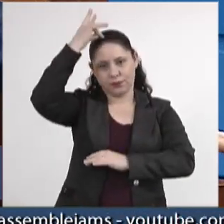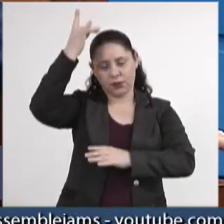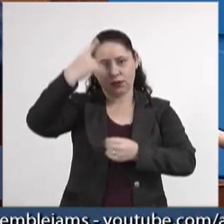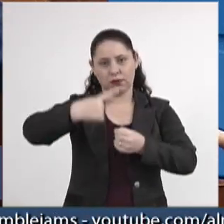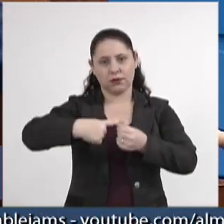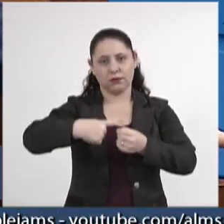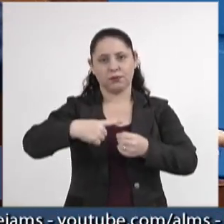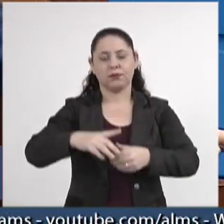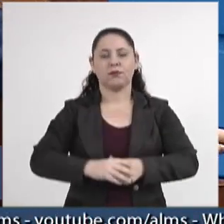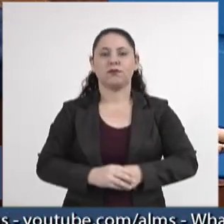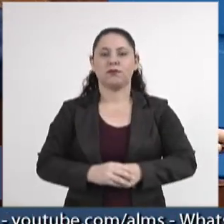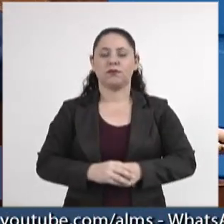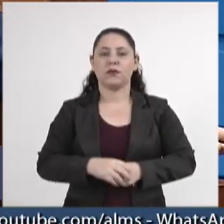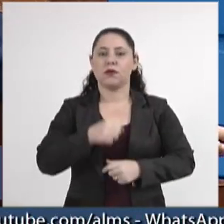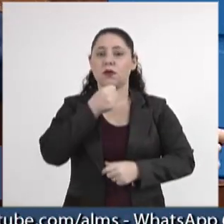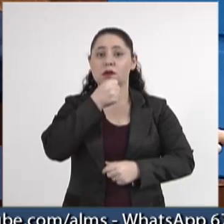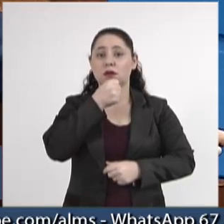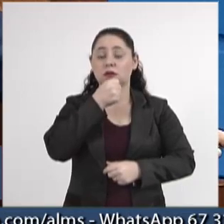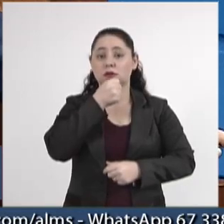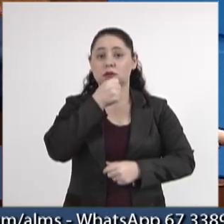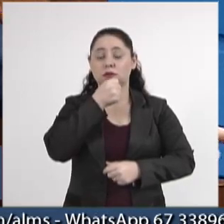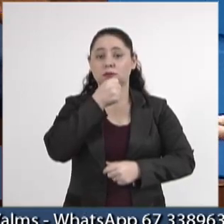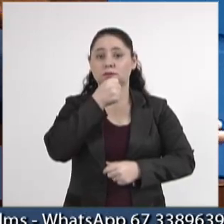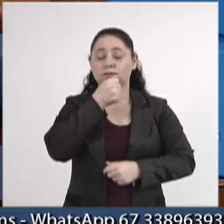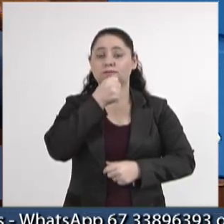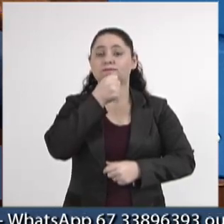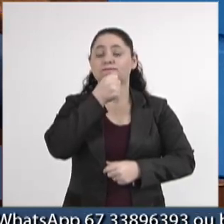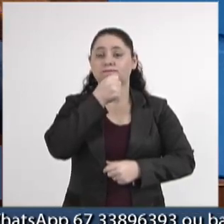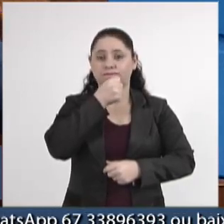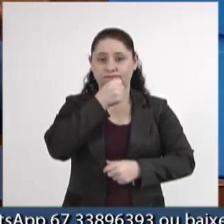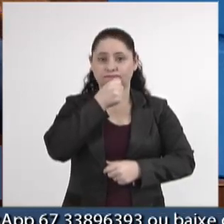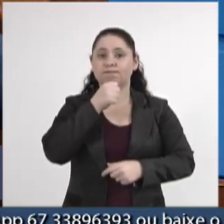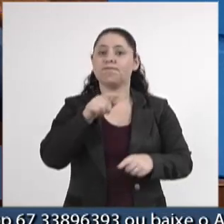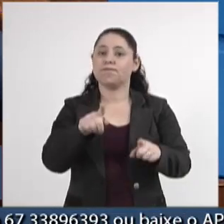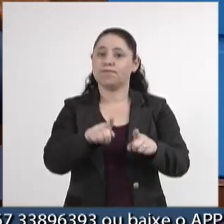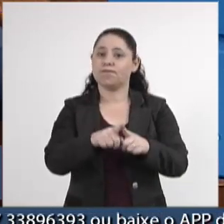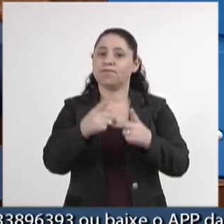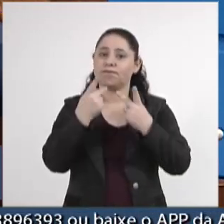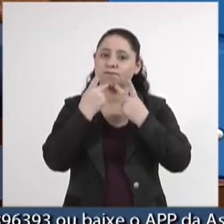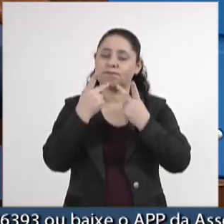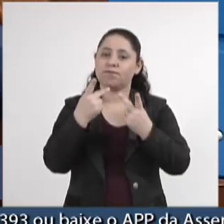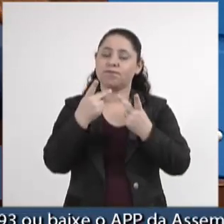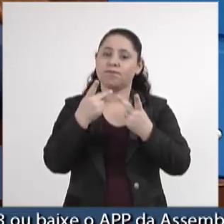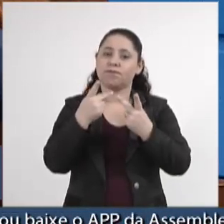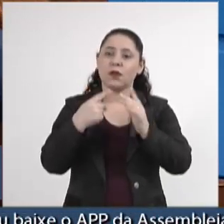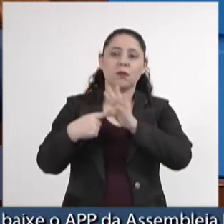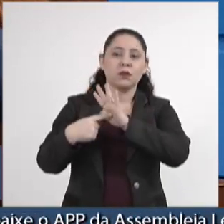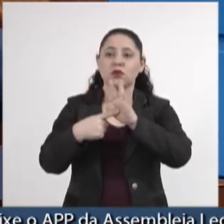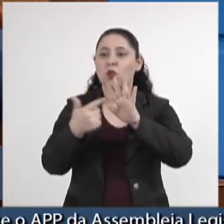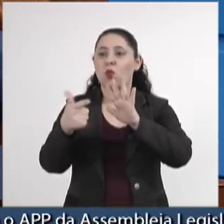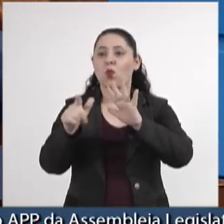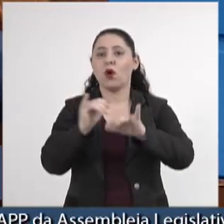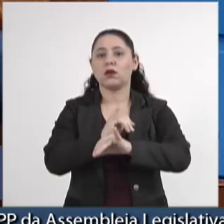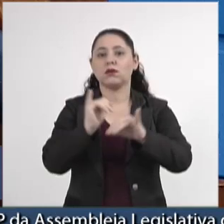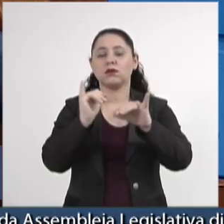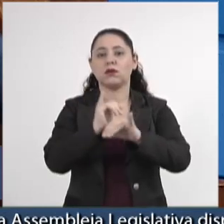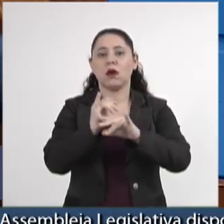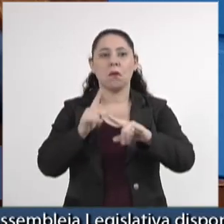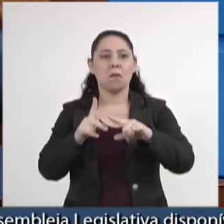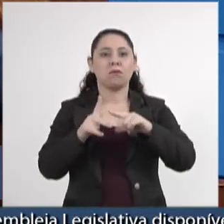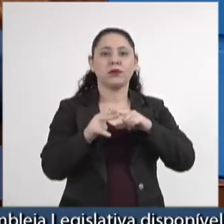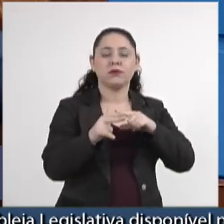a repórter, inclusive, estava apresentando uma outra notícia, ela